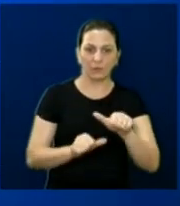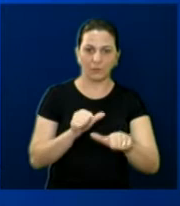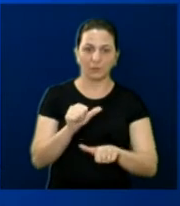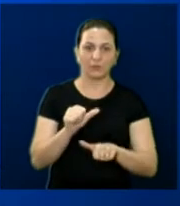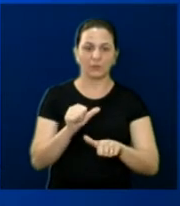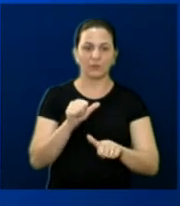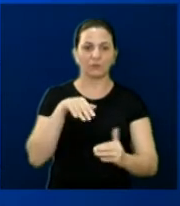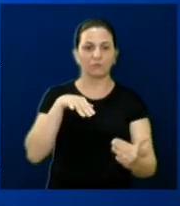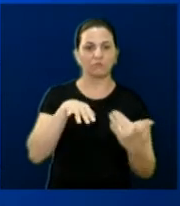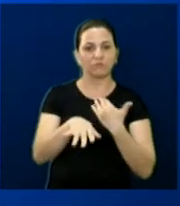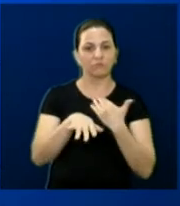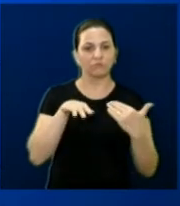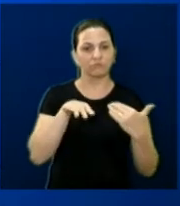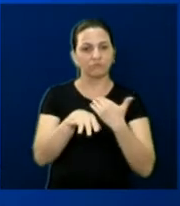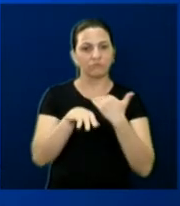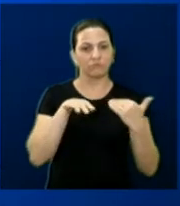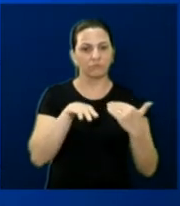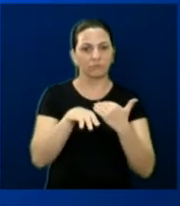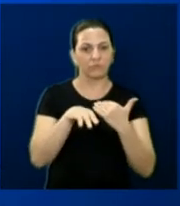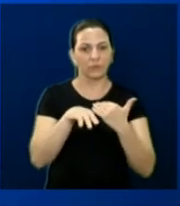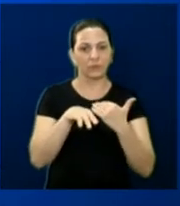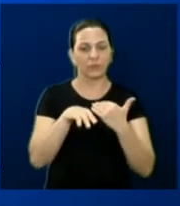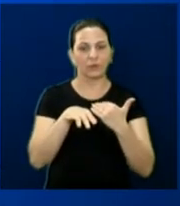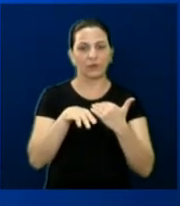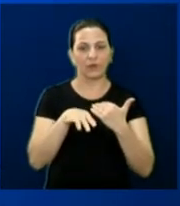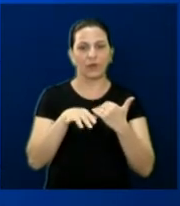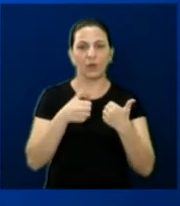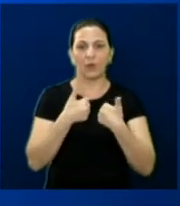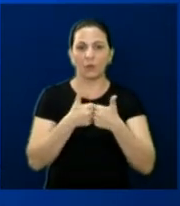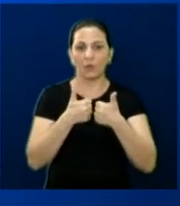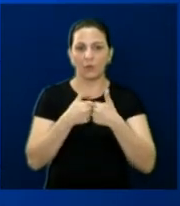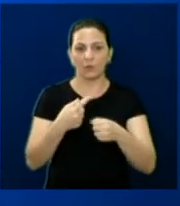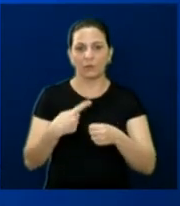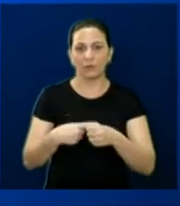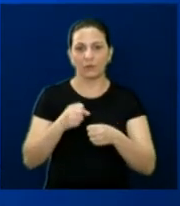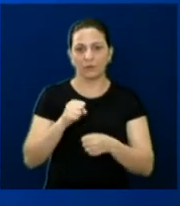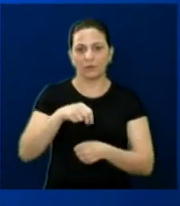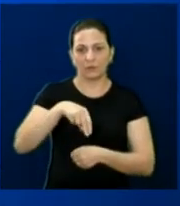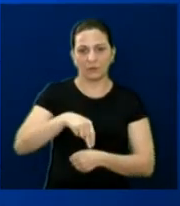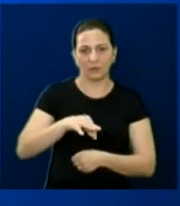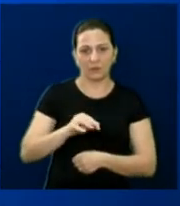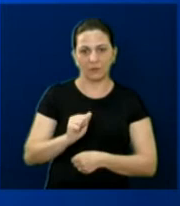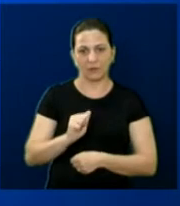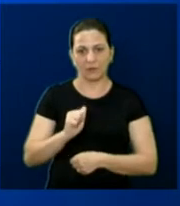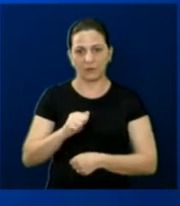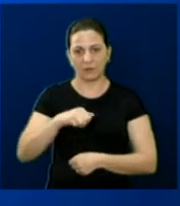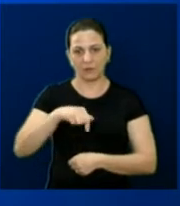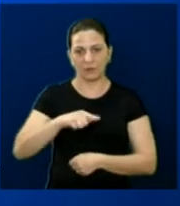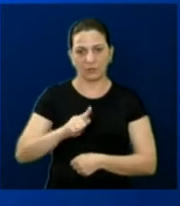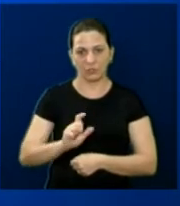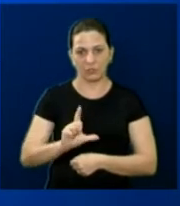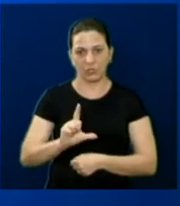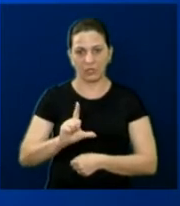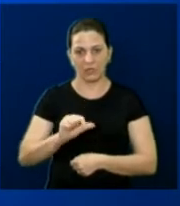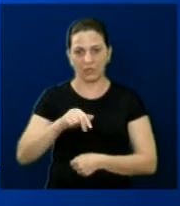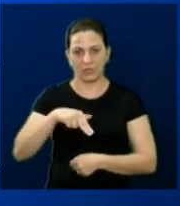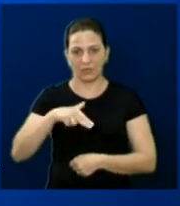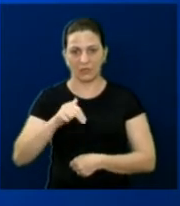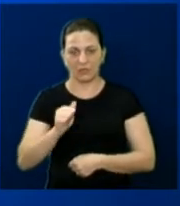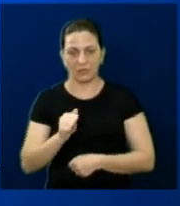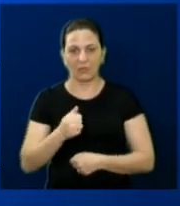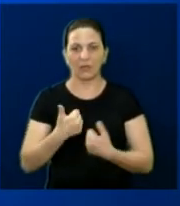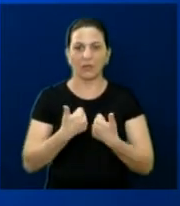trajeto. A mudança do ônibus no Santa Angelina, que tem lugares que ele passa e